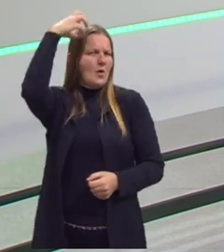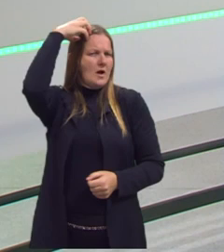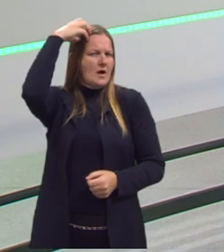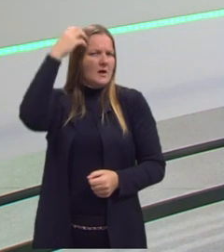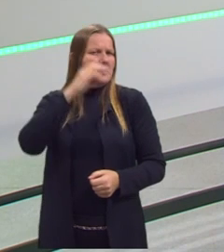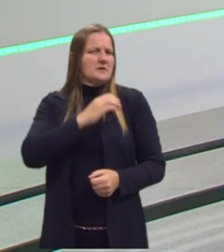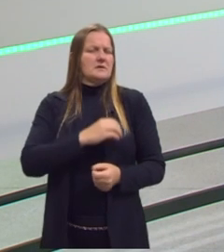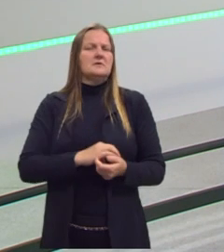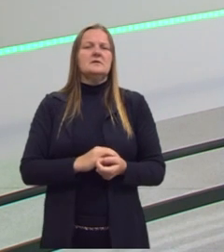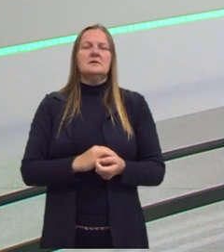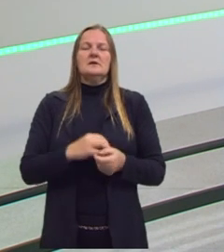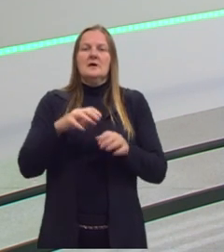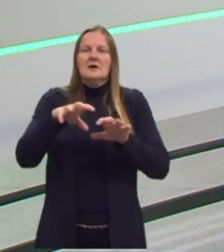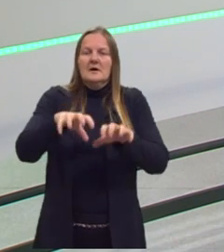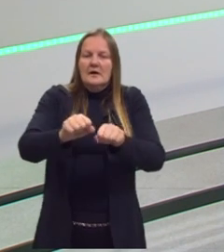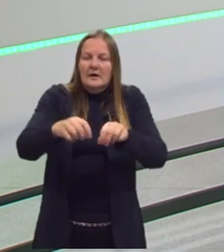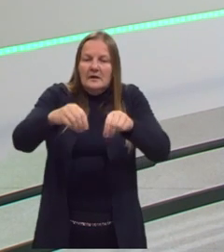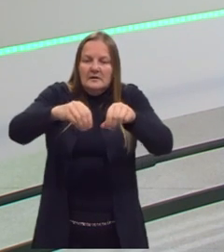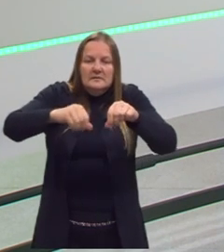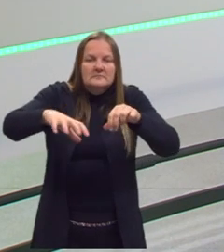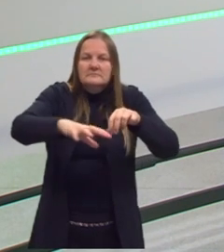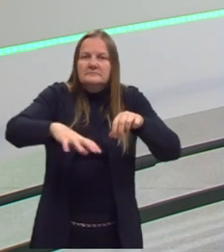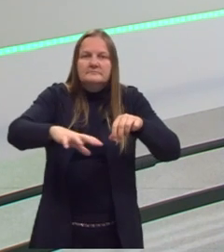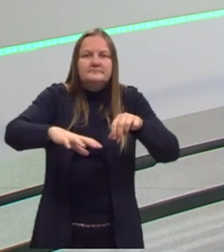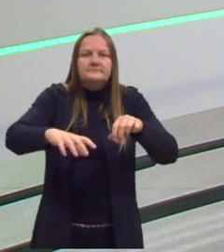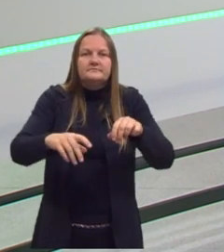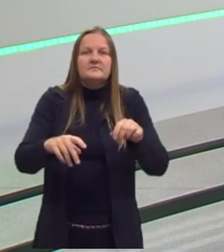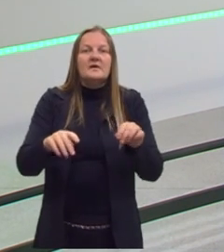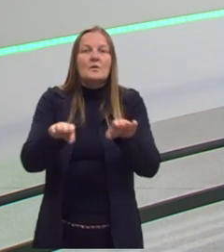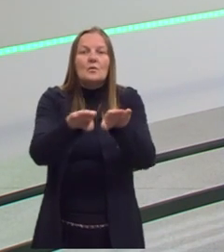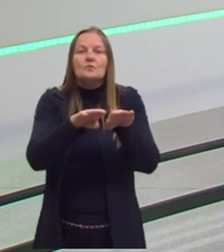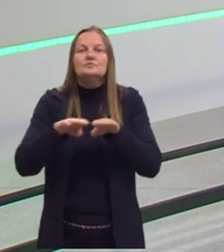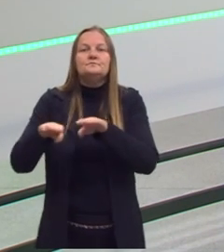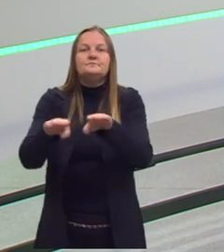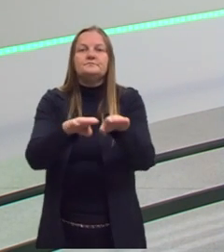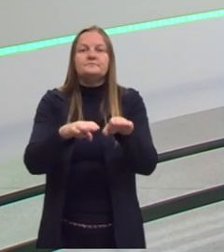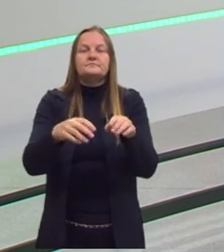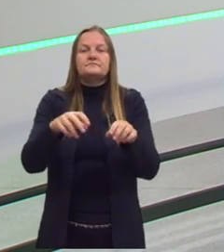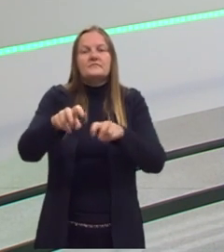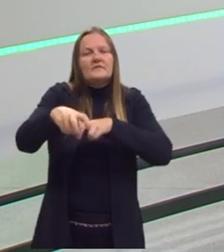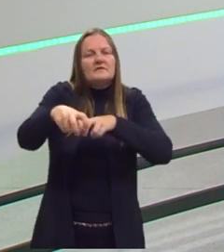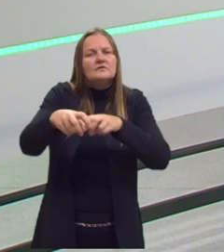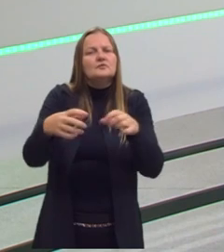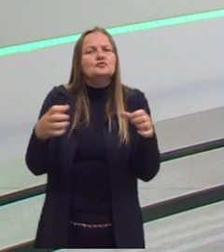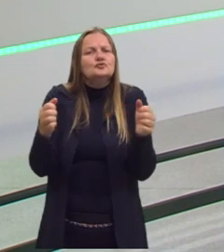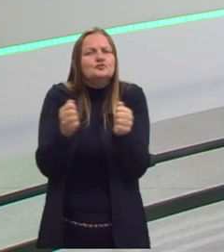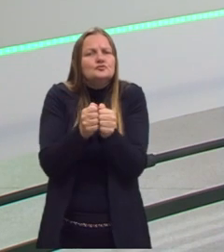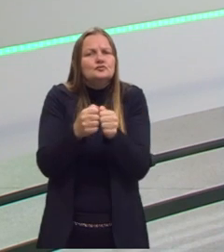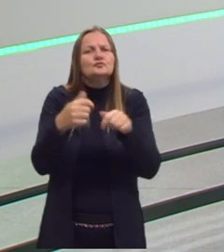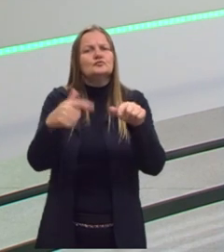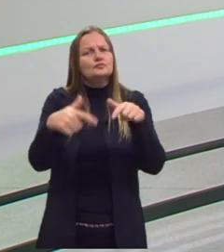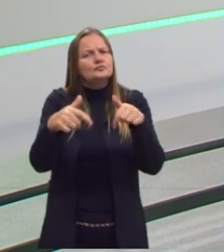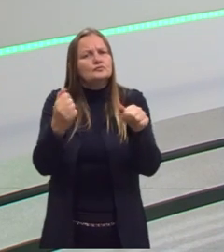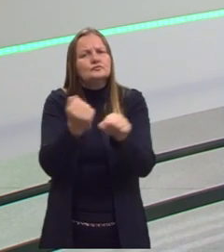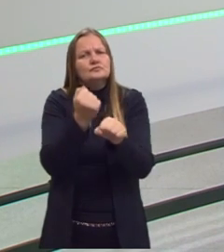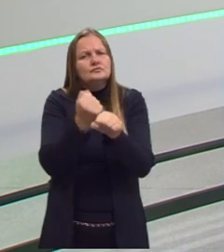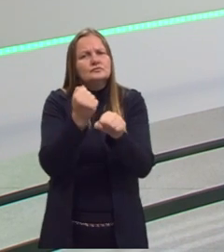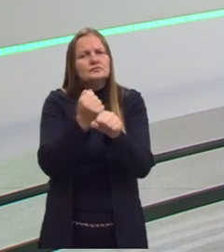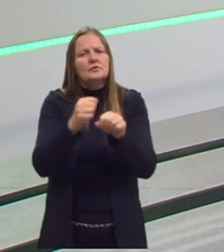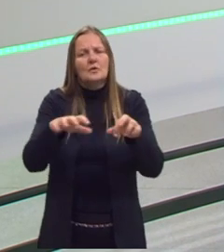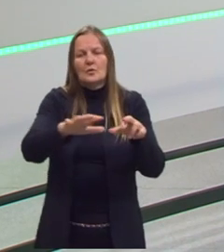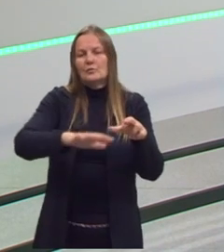começam a se apropriar de terras que antigamente eram comunais, eram de pequenos fazendeiros que, junto, tinham o